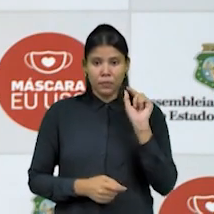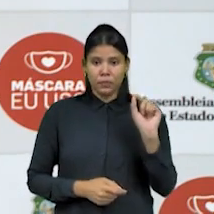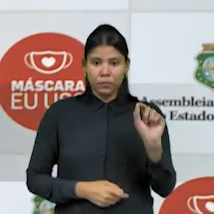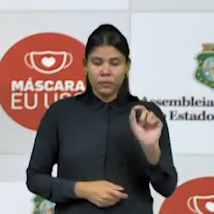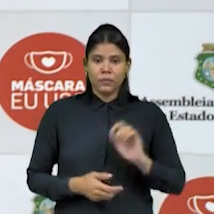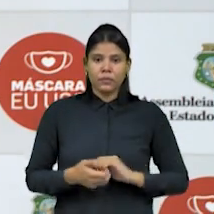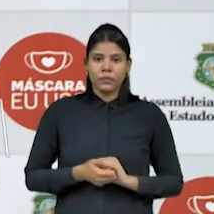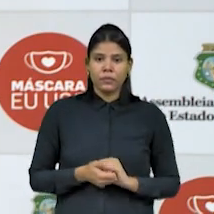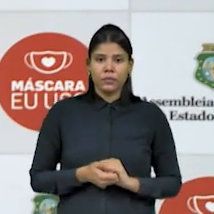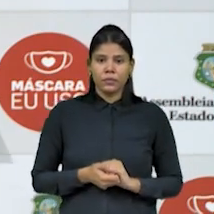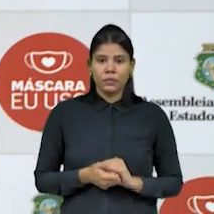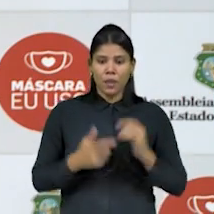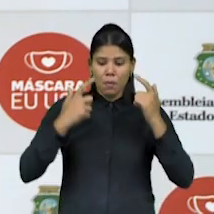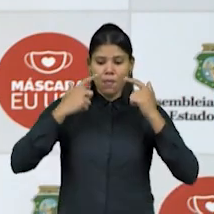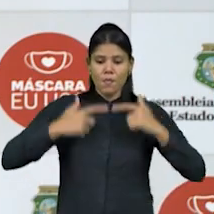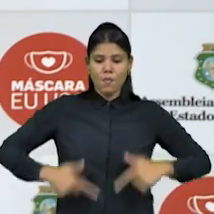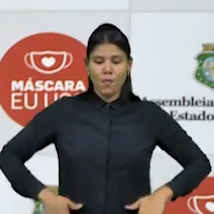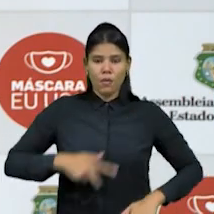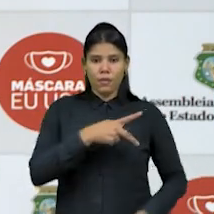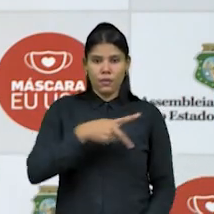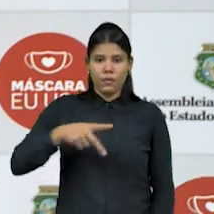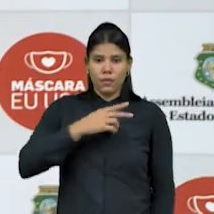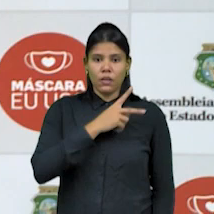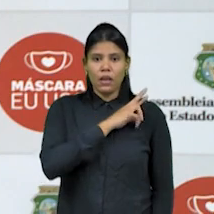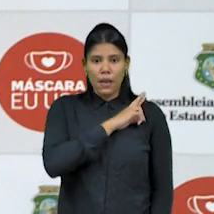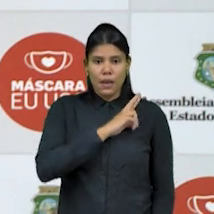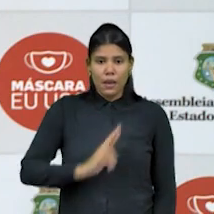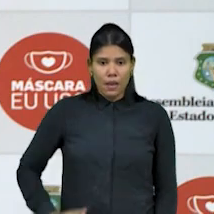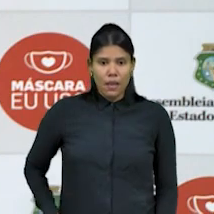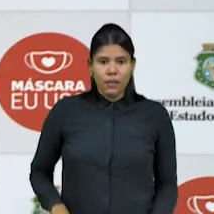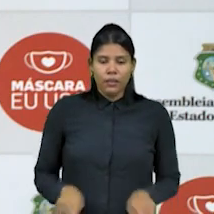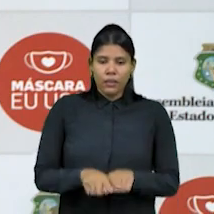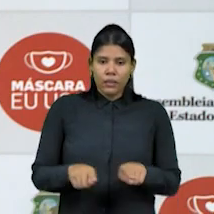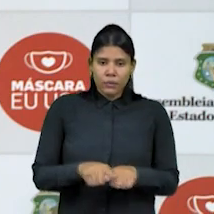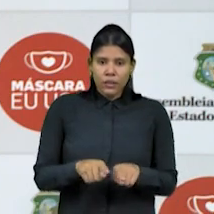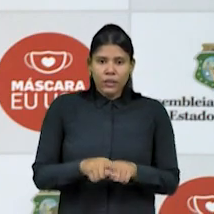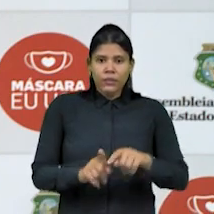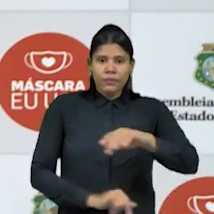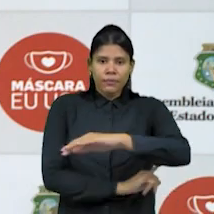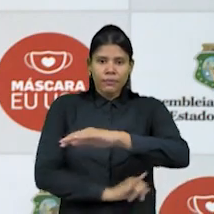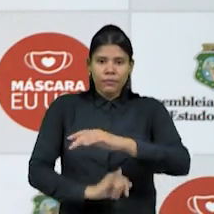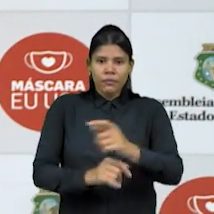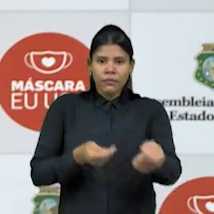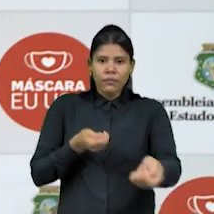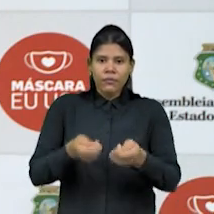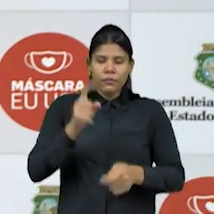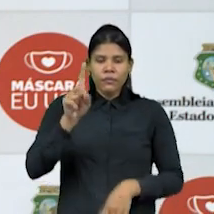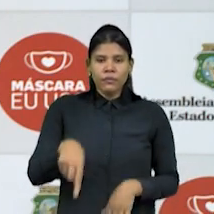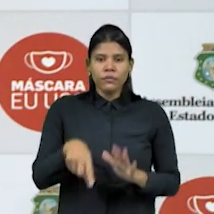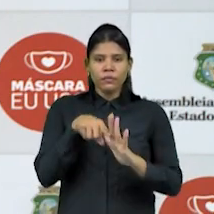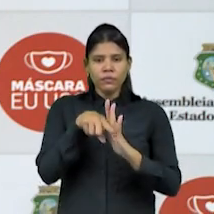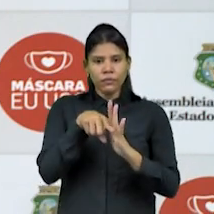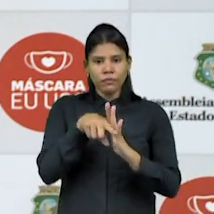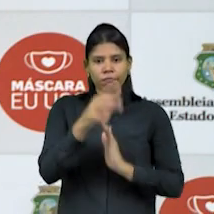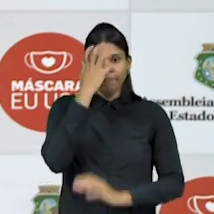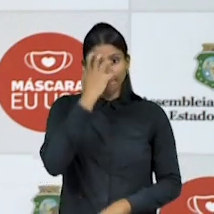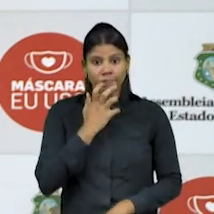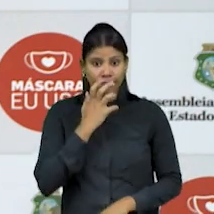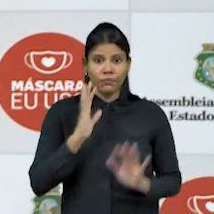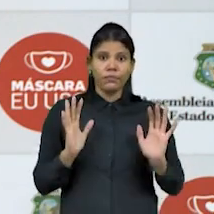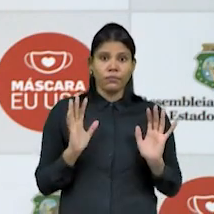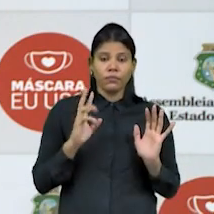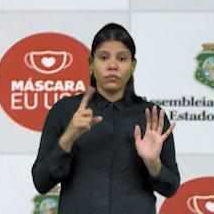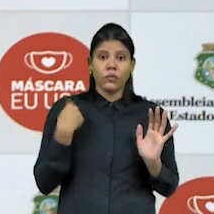República, da isenção da Polícia Federal, da isenção dos órgãos de controle, é uma investigação séria. Ninguém está dizendo que o ministro